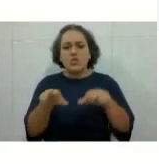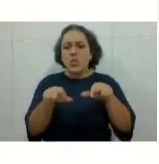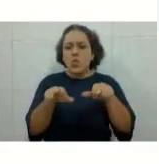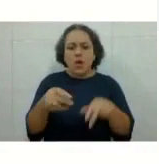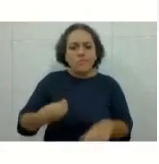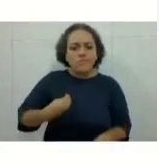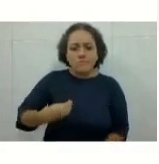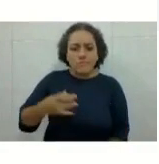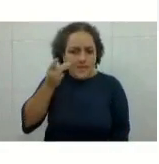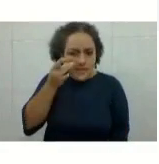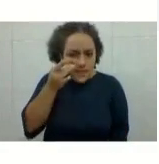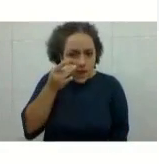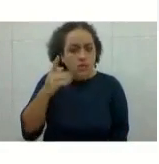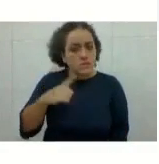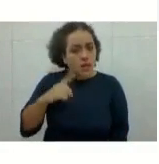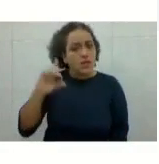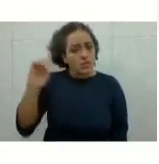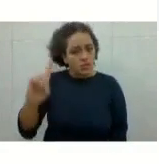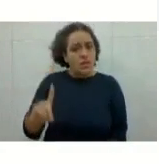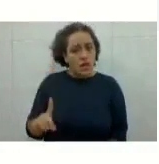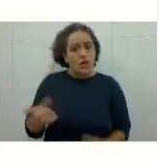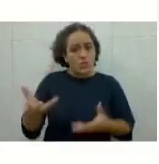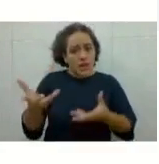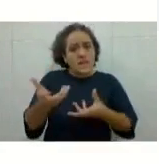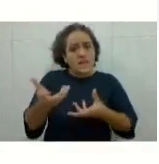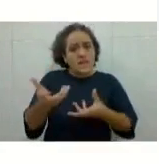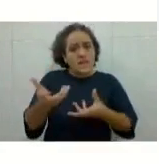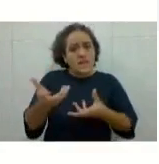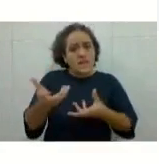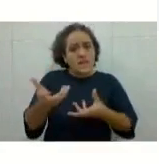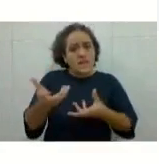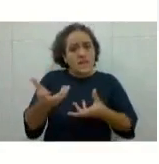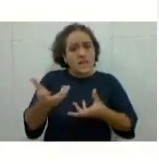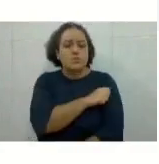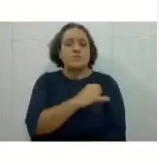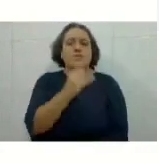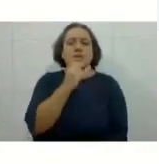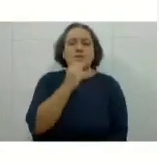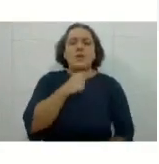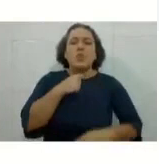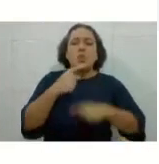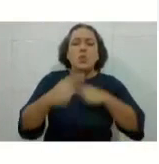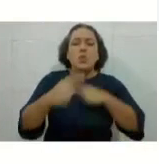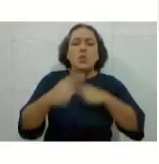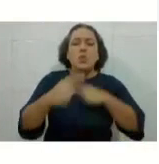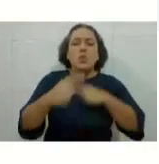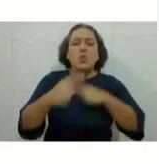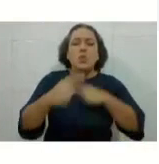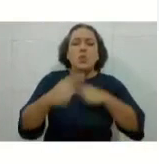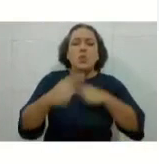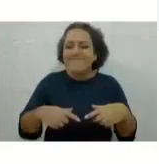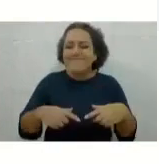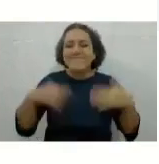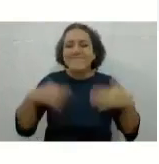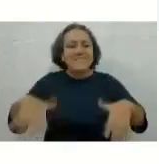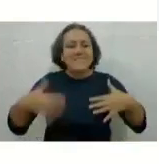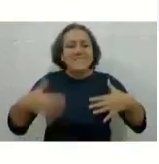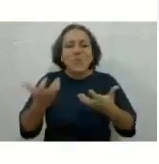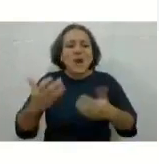atendimento ao aluno, ou seja, está com dúvida, está querendo conversar com o seu professor, está querendo